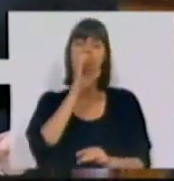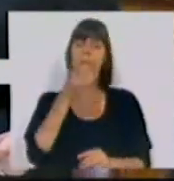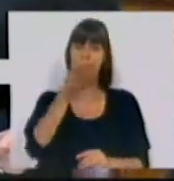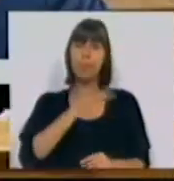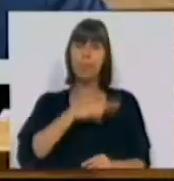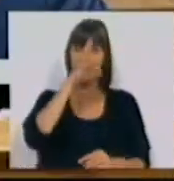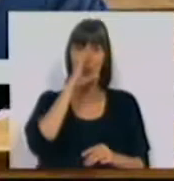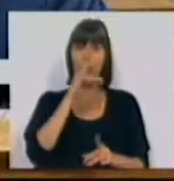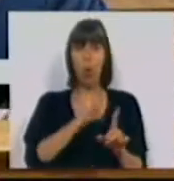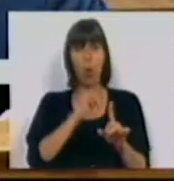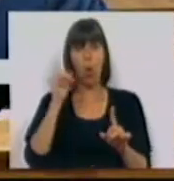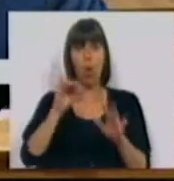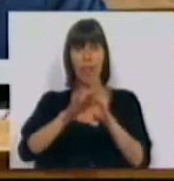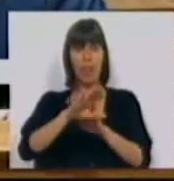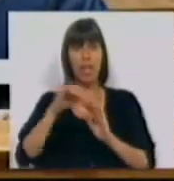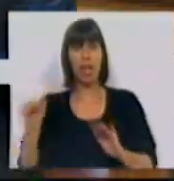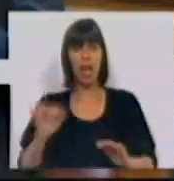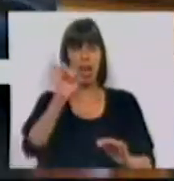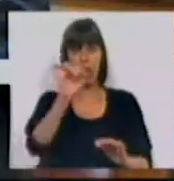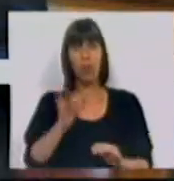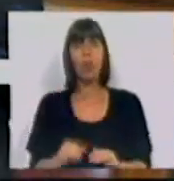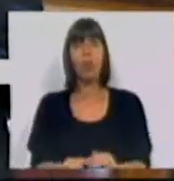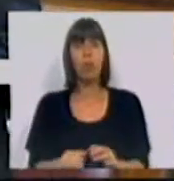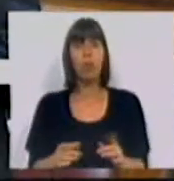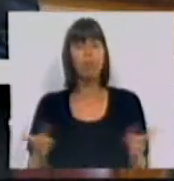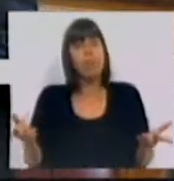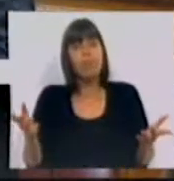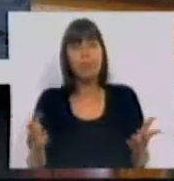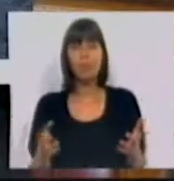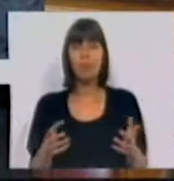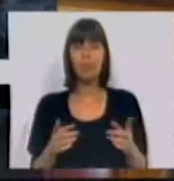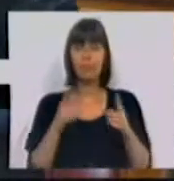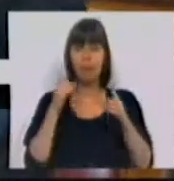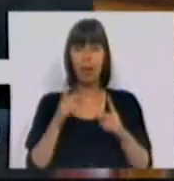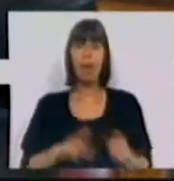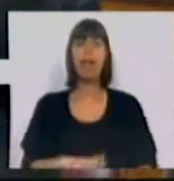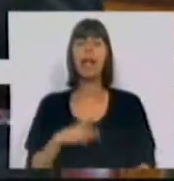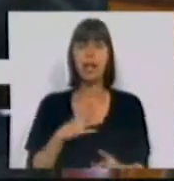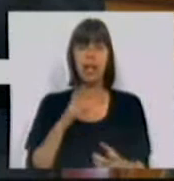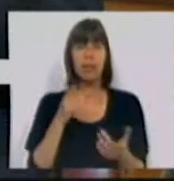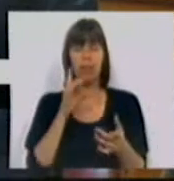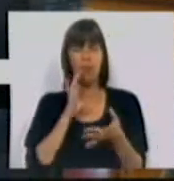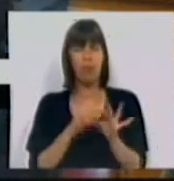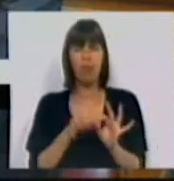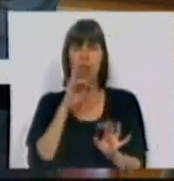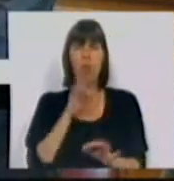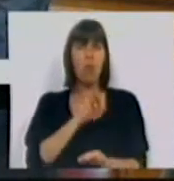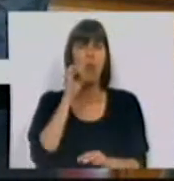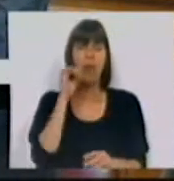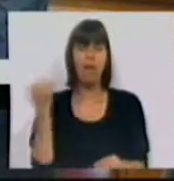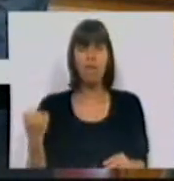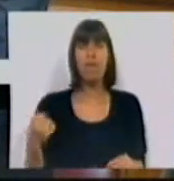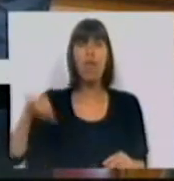que está ao seu lado direito não só é uma reação imprudente, como